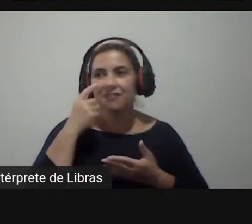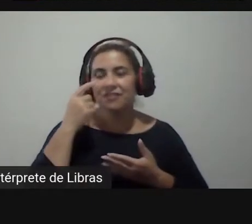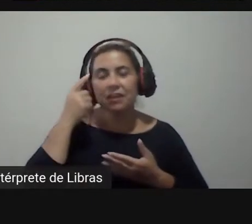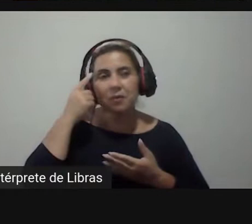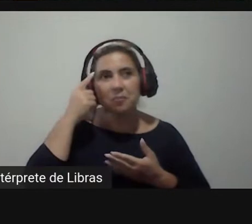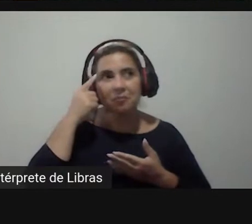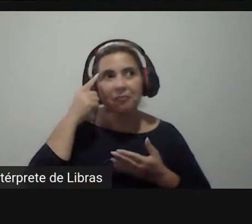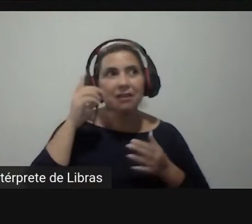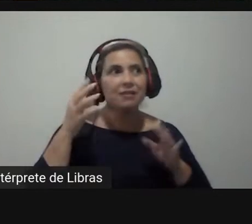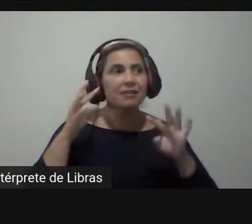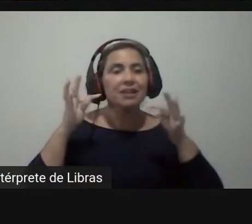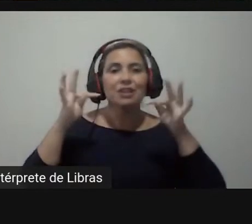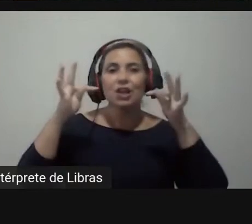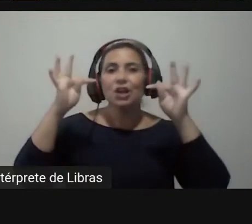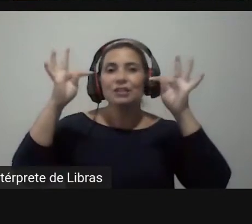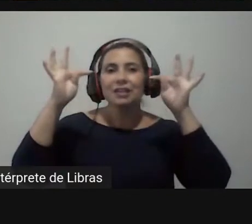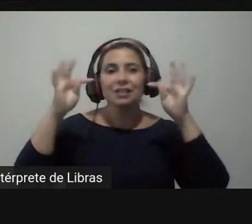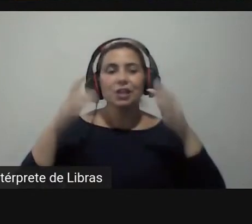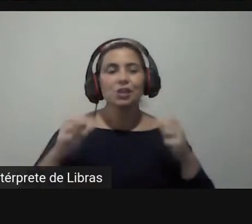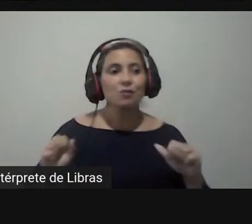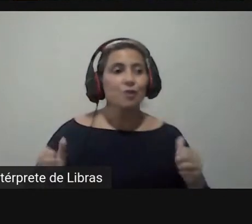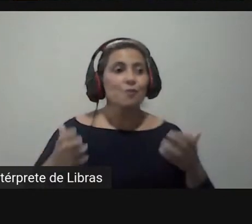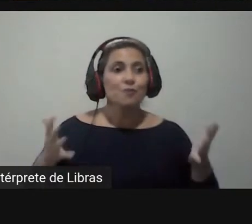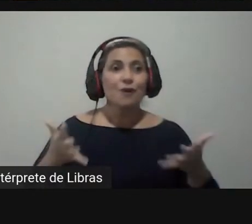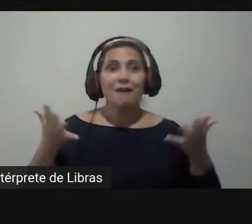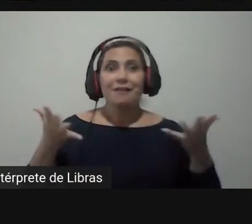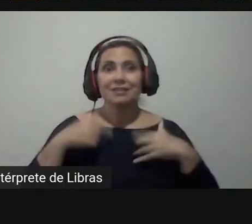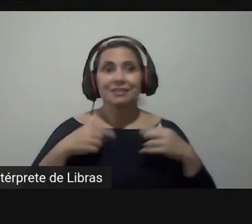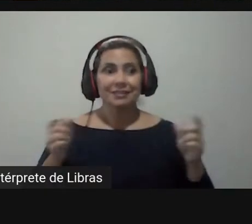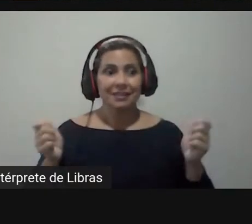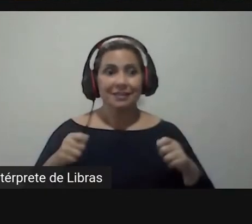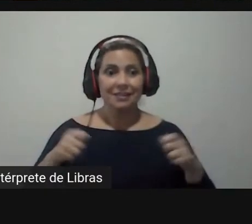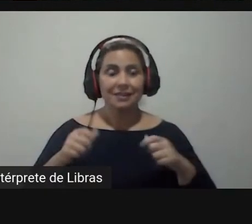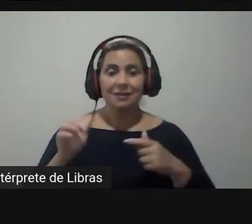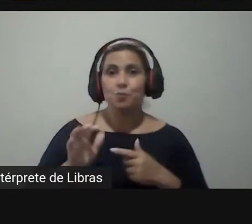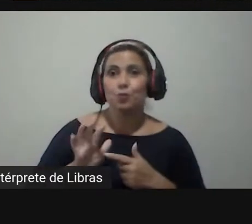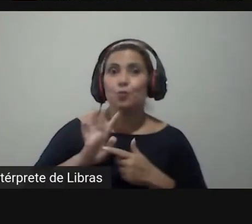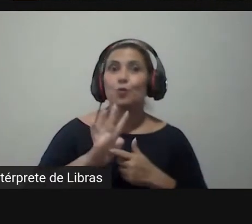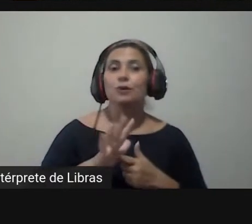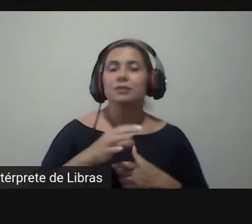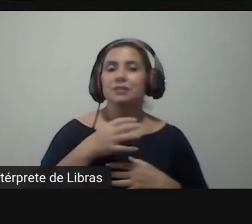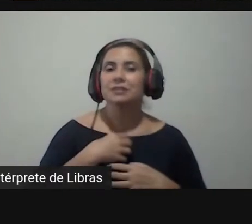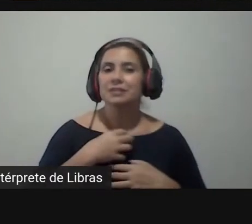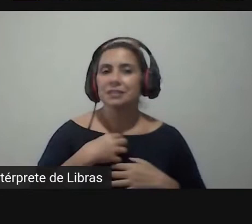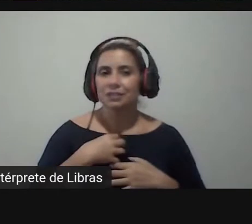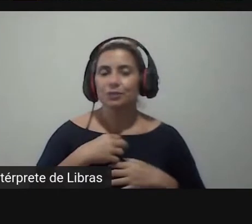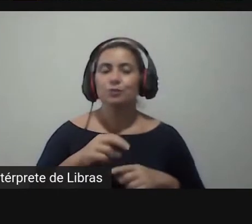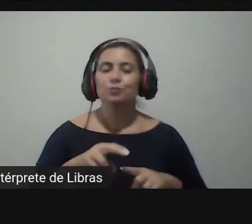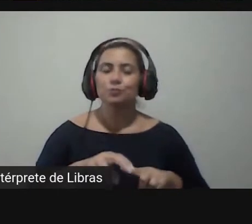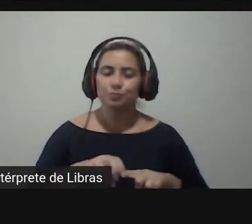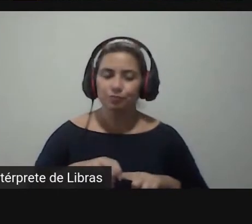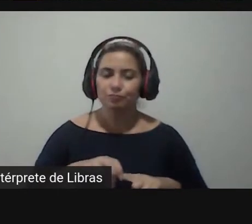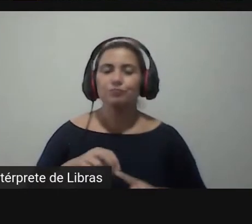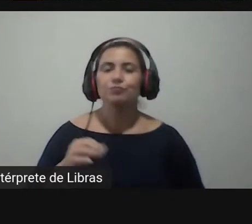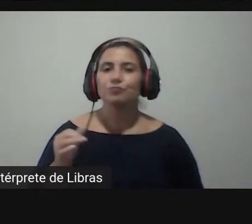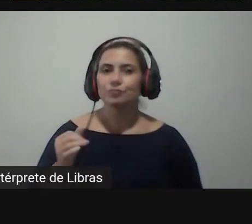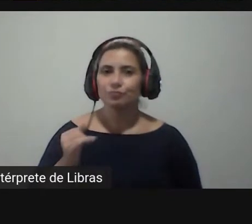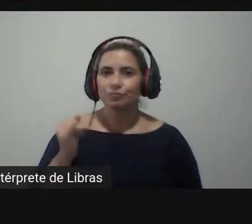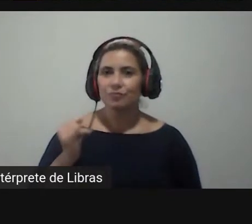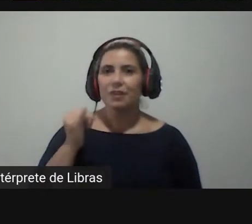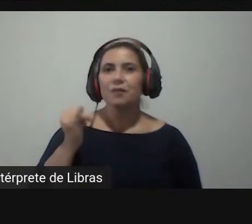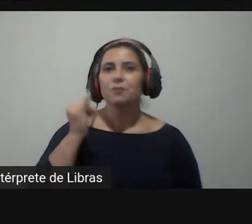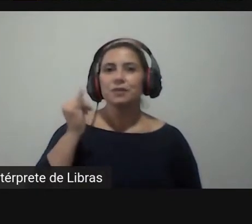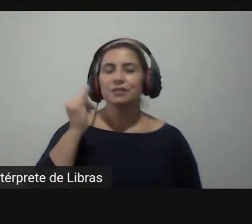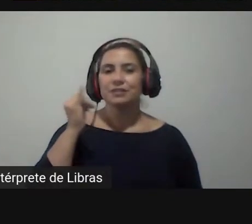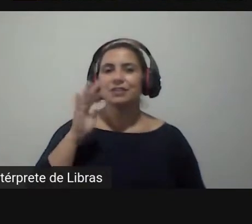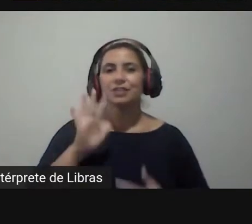tecnológico as pessoas se empolgam com as capacidades que mostram é por isso que é importante a gente destacar